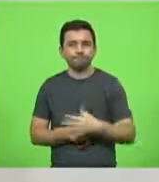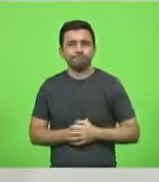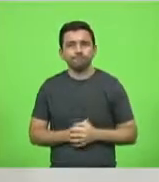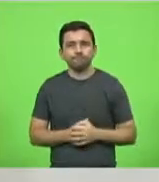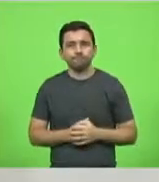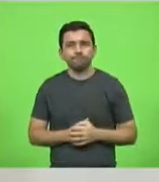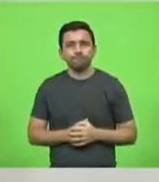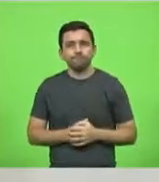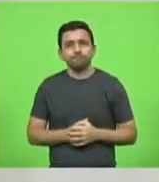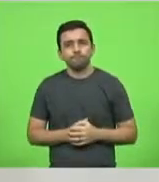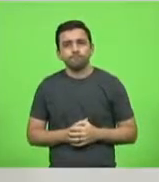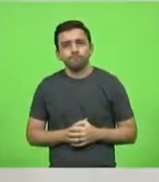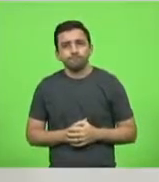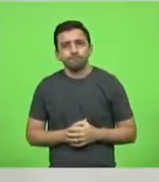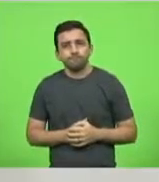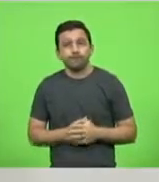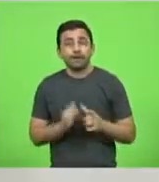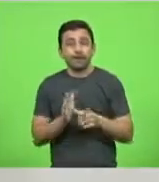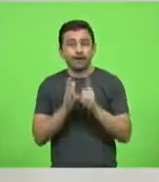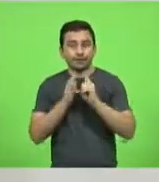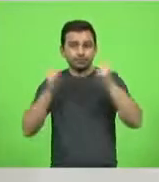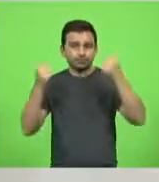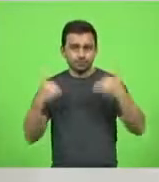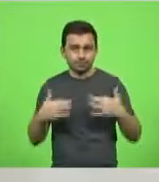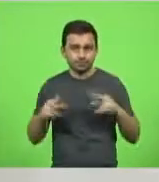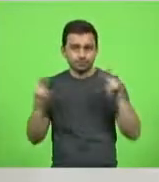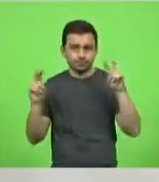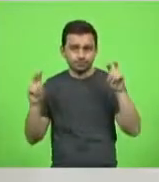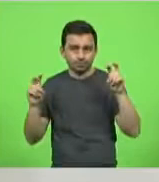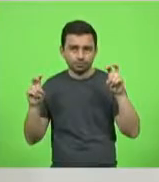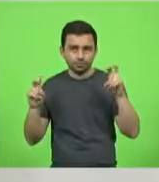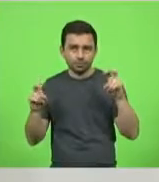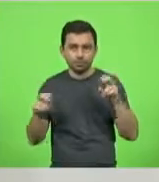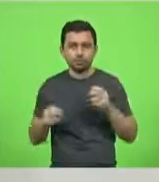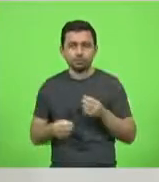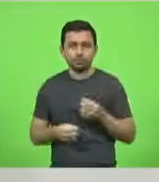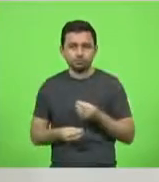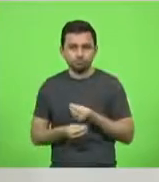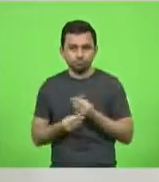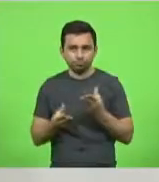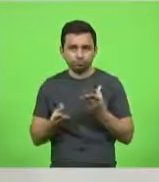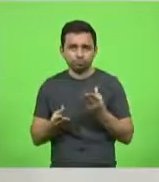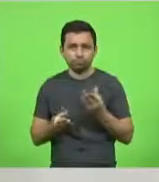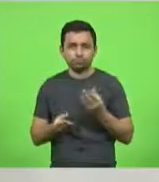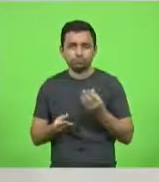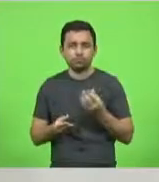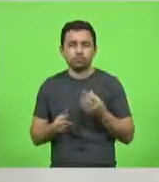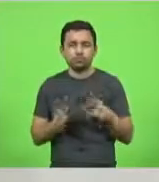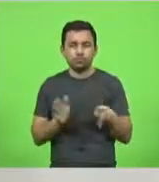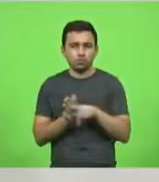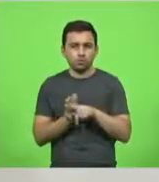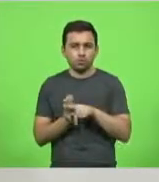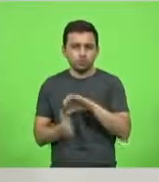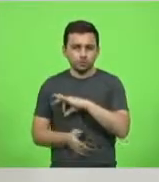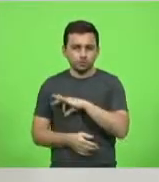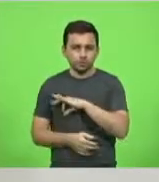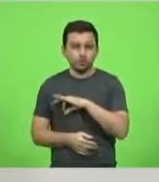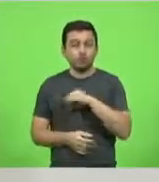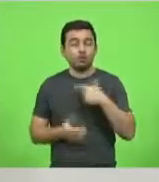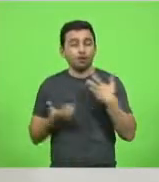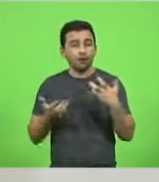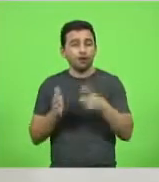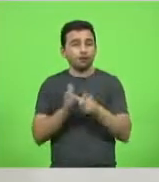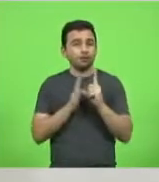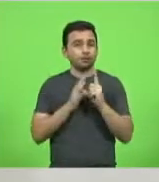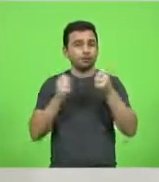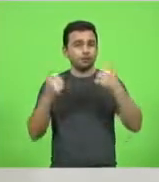Vou voltar um pouquinho. Antes de abordar o assunto da distribuição do efetivo da polícia militar, eu quero nos lembrar um pouco, aqueles